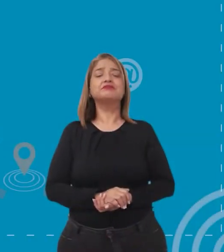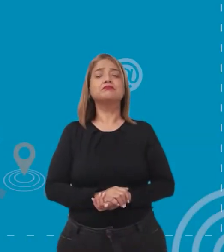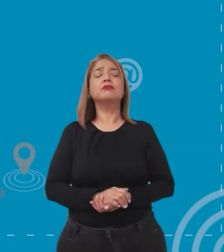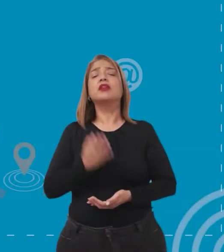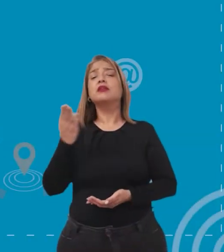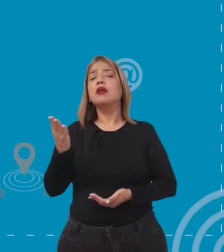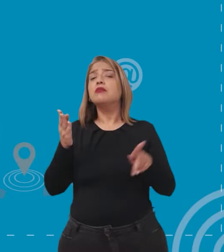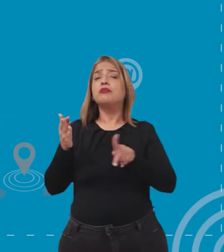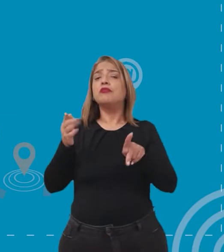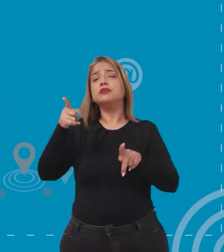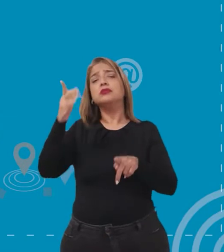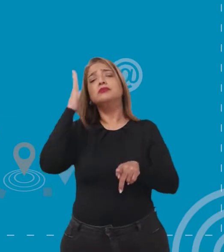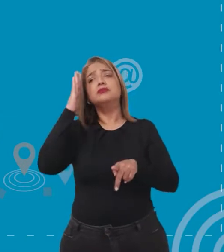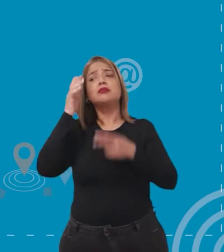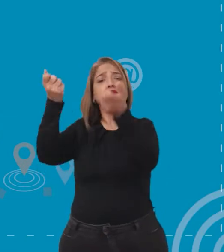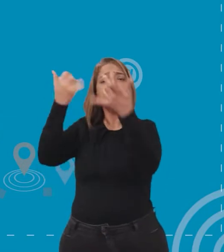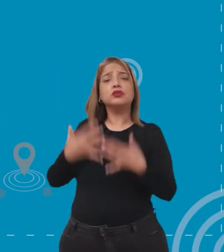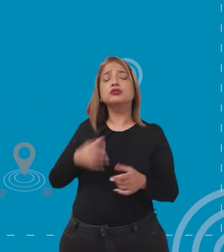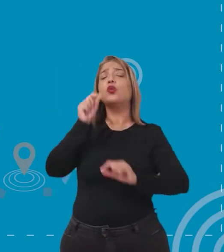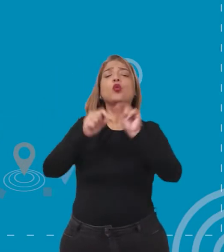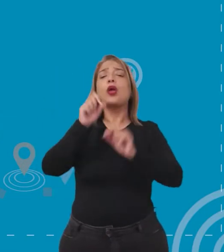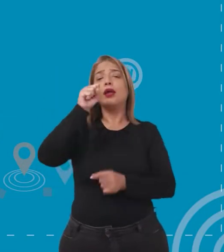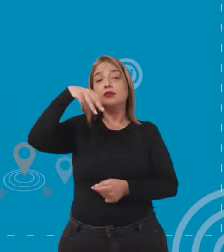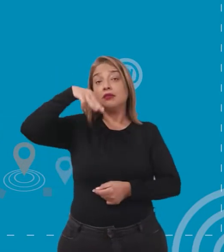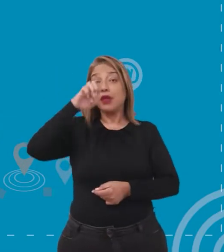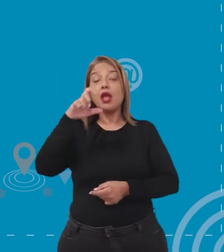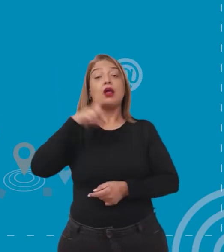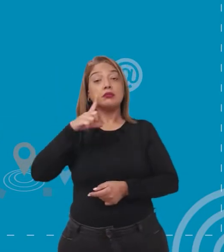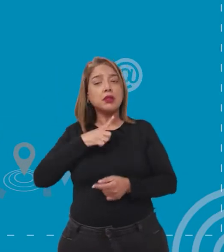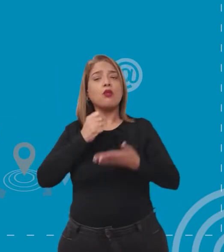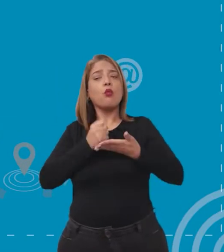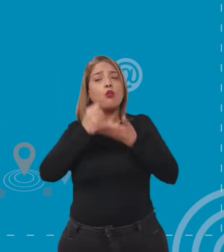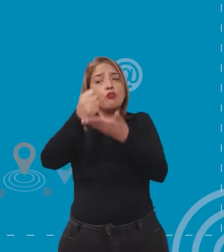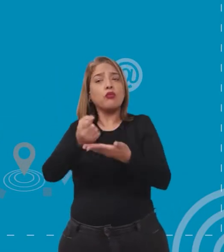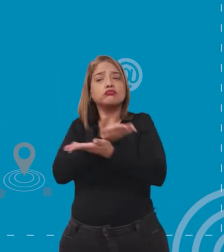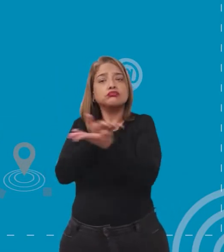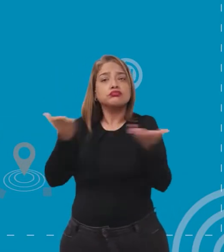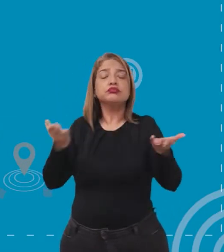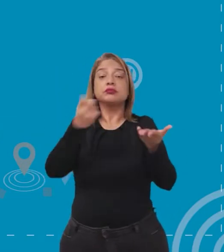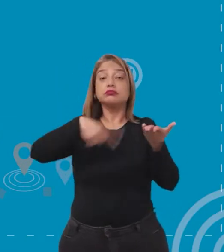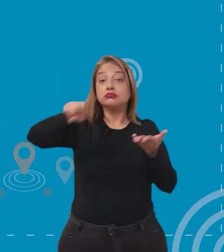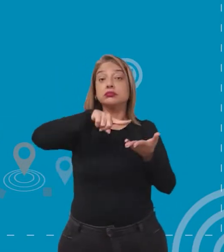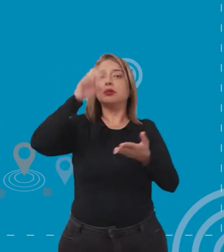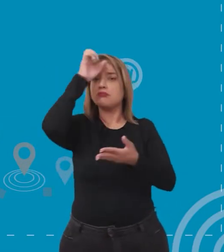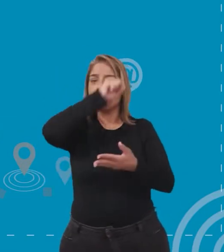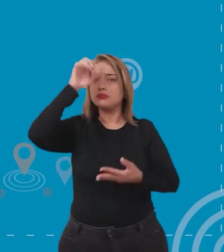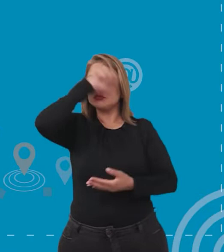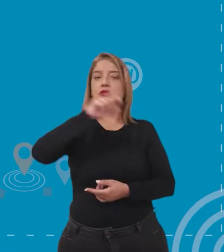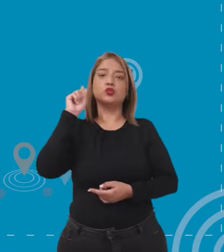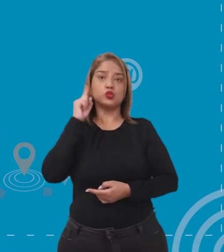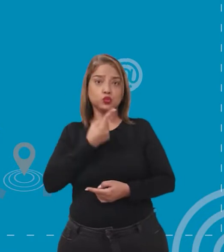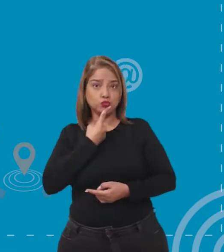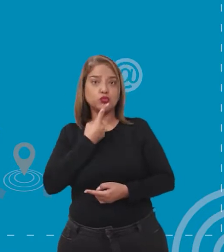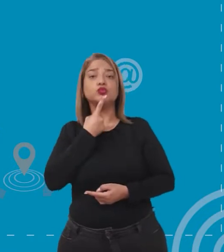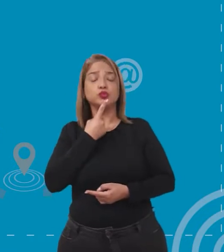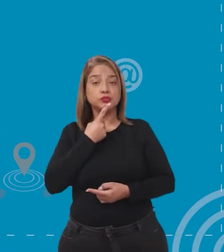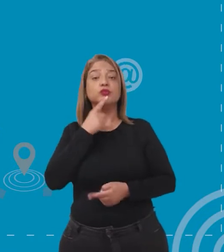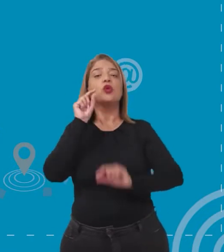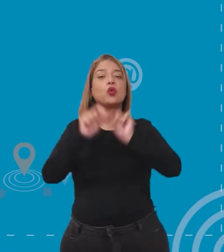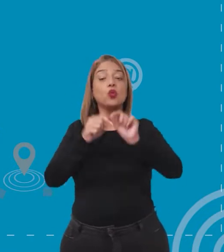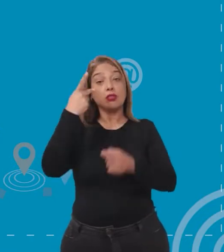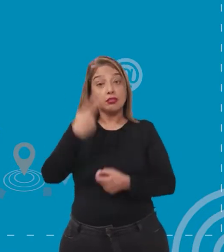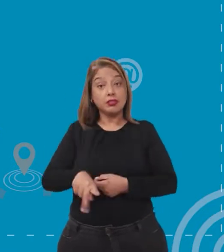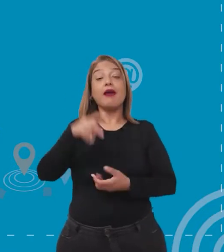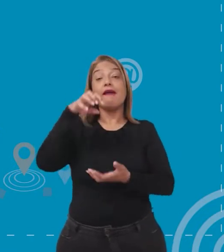Alessandra, você sabe dizer o que a SME oferece de suporte para favorecer a aprendizagem dos estudantes